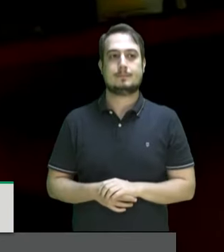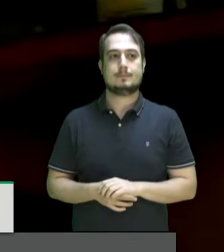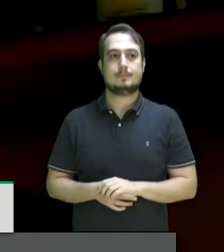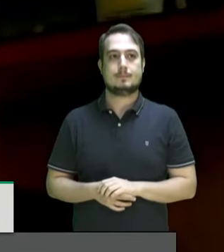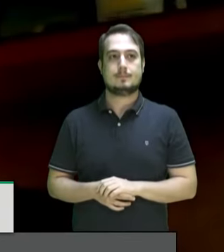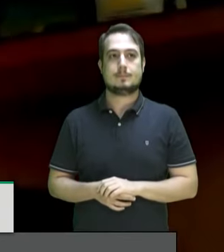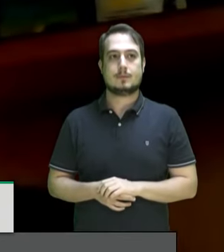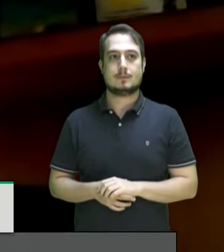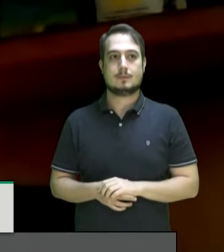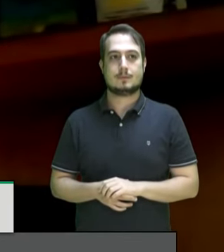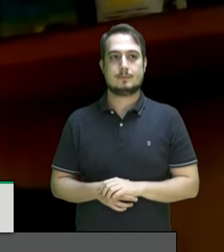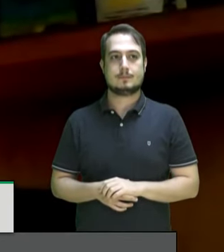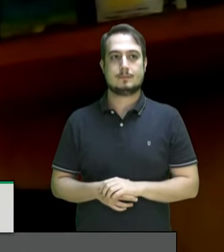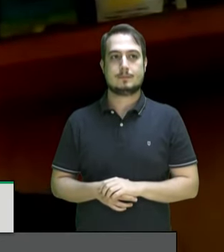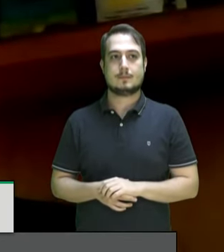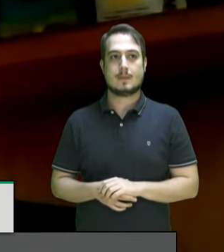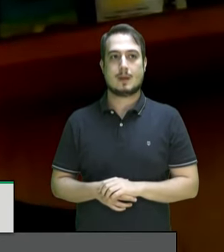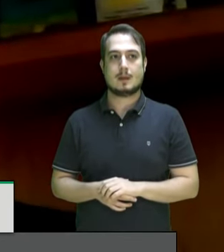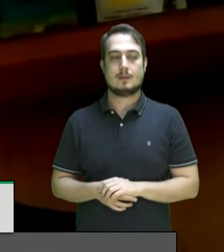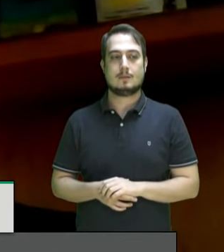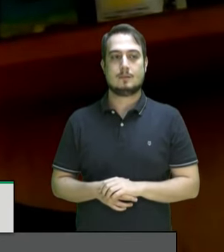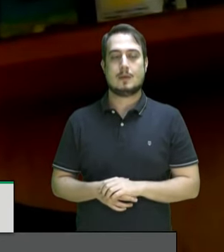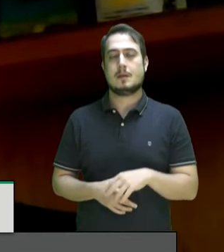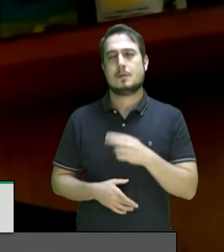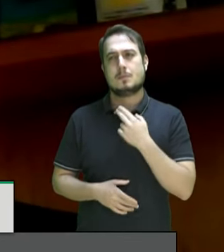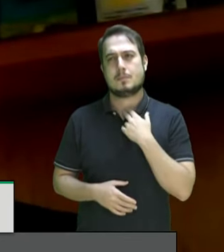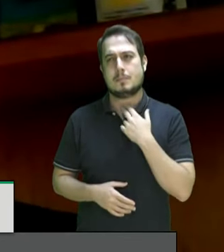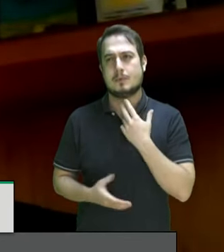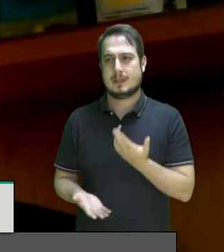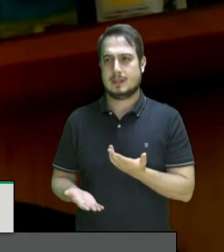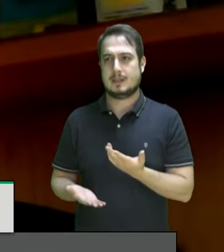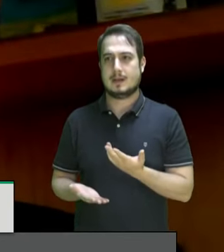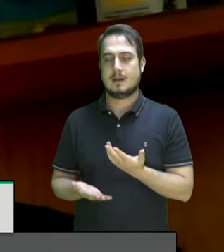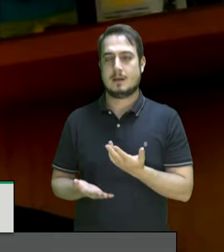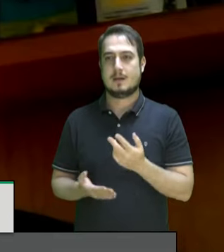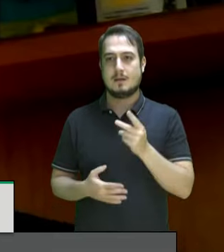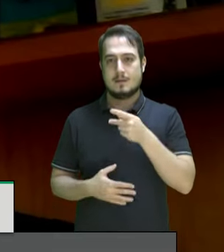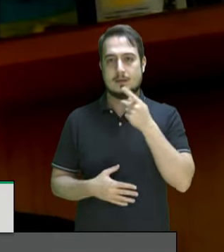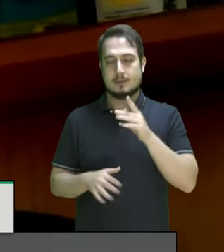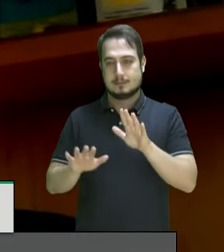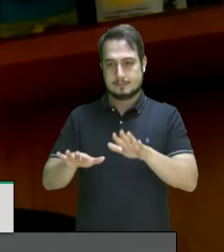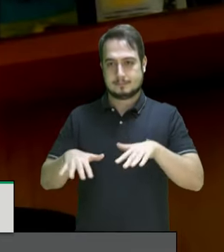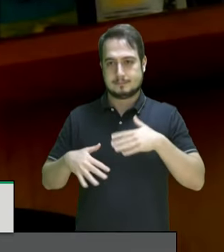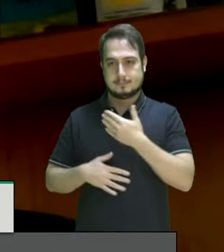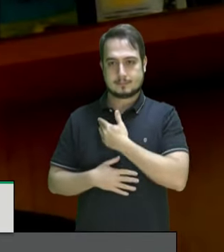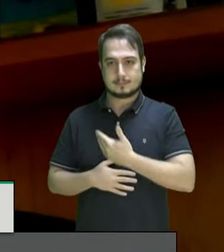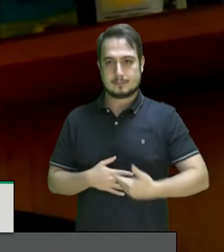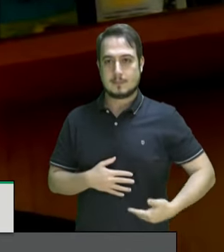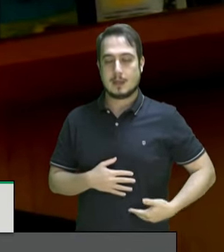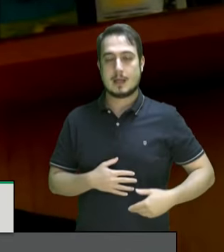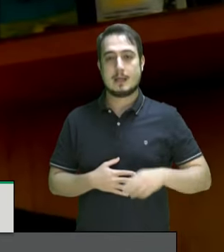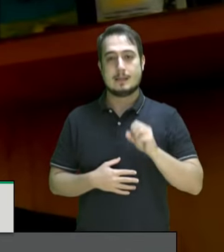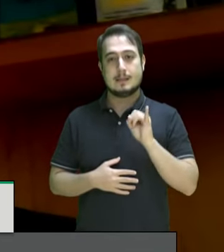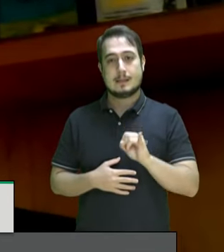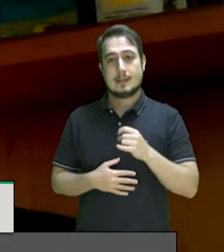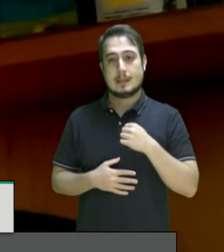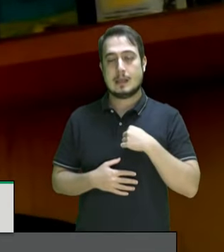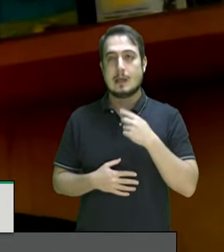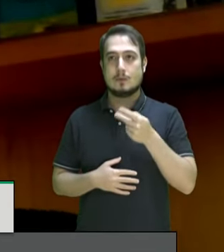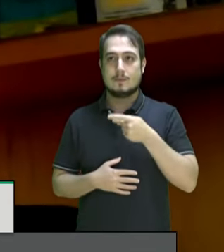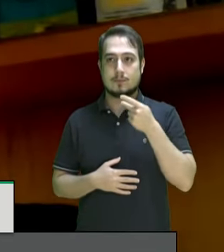Deputado Bira, eu não poderia deixar que essa audiência pública encerrasse sem que eu